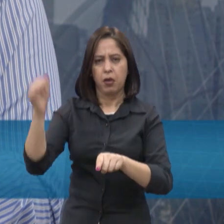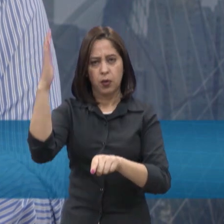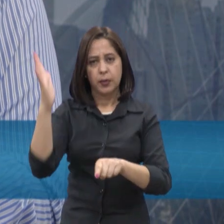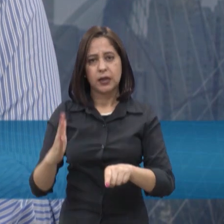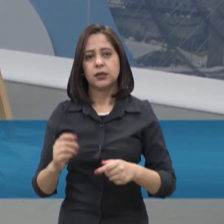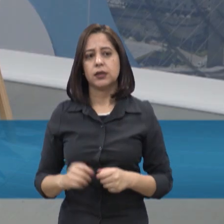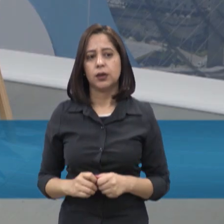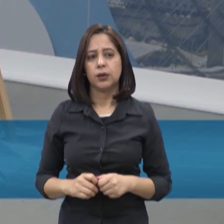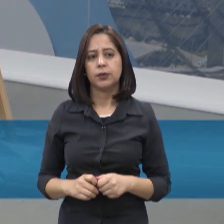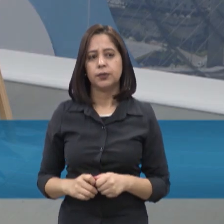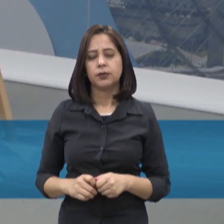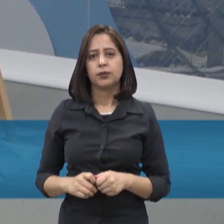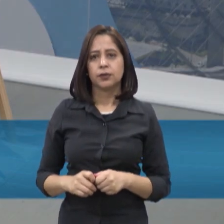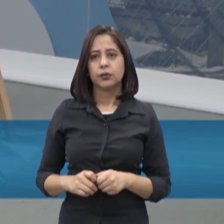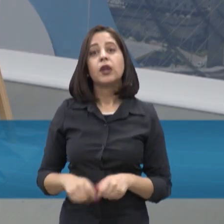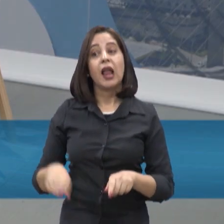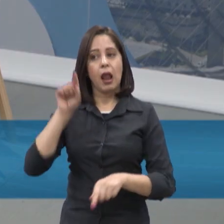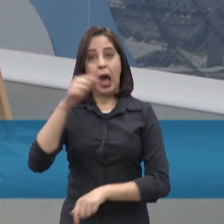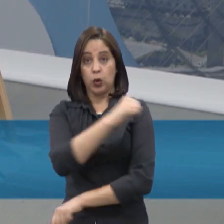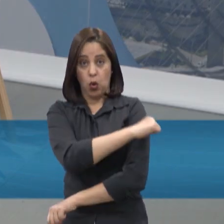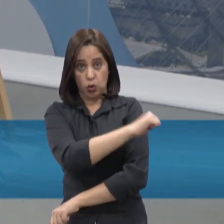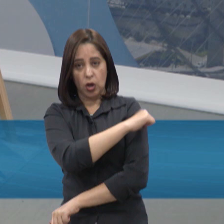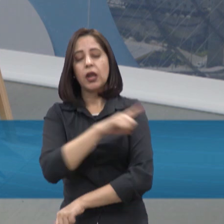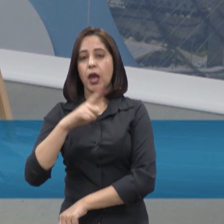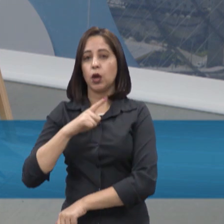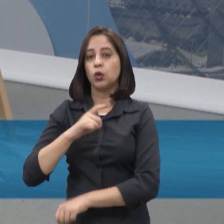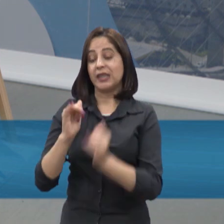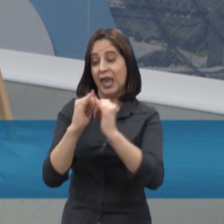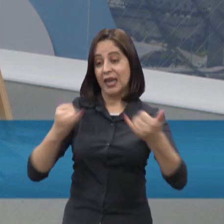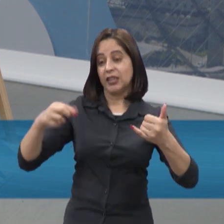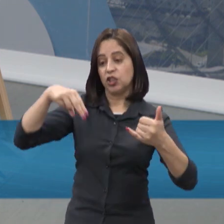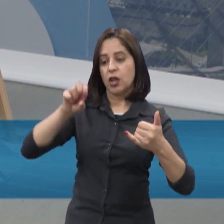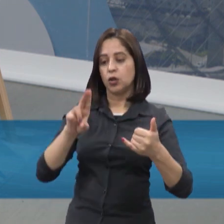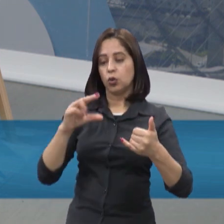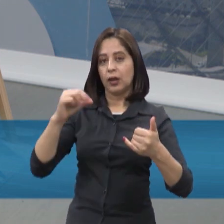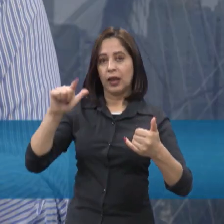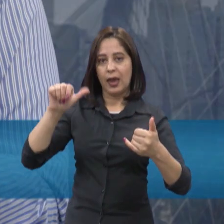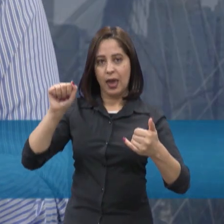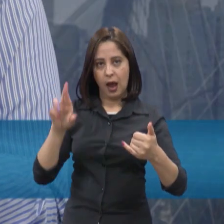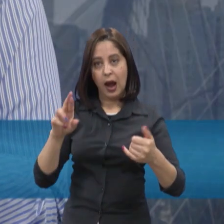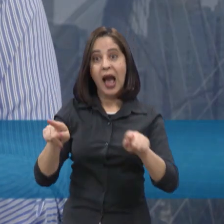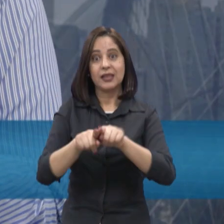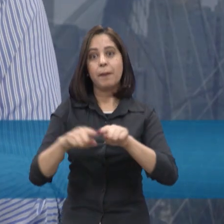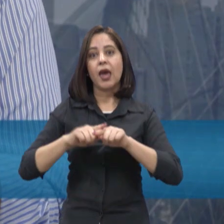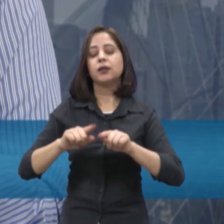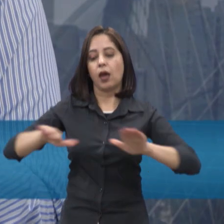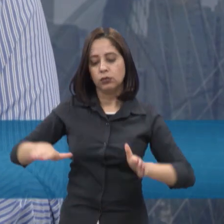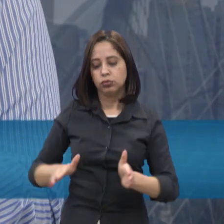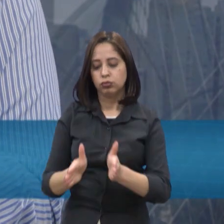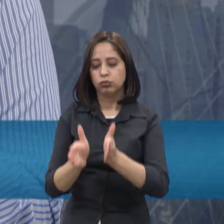Tem Angra dos Reis, né, que a tem as duas. Exatamente, Angra 1 e Angra 2. A gente tem termoelétricas que queimam